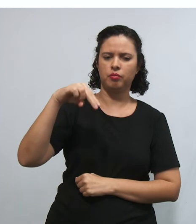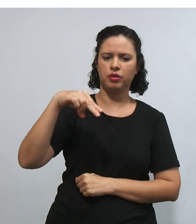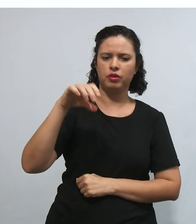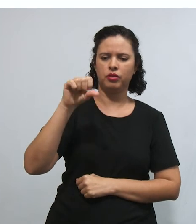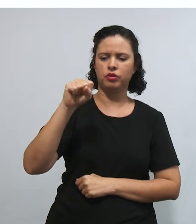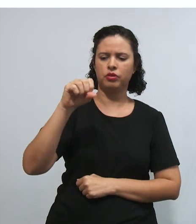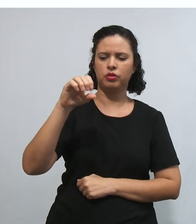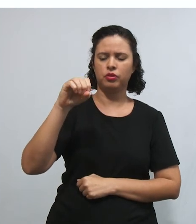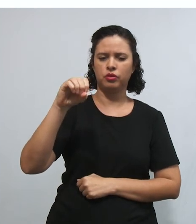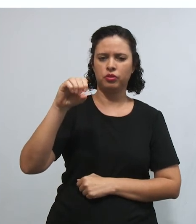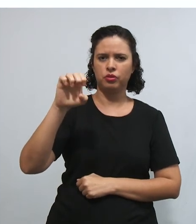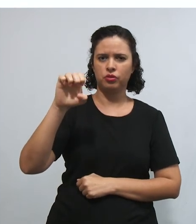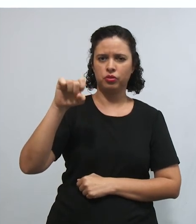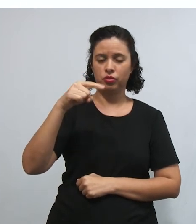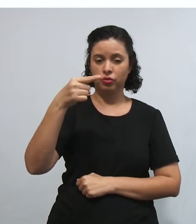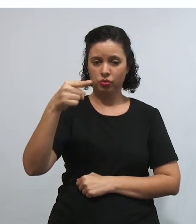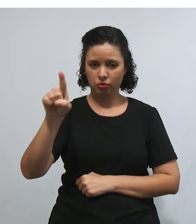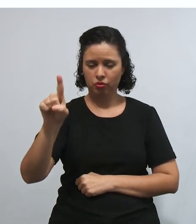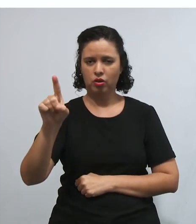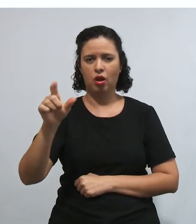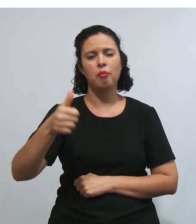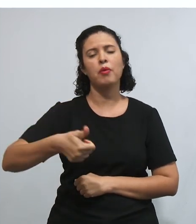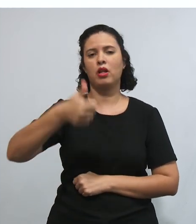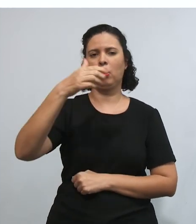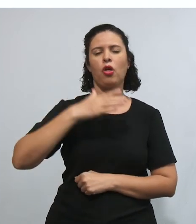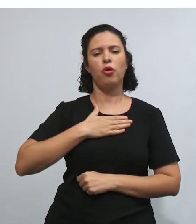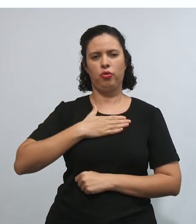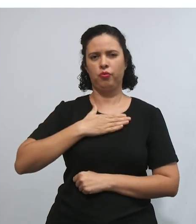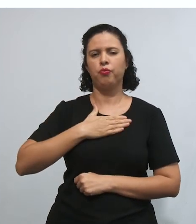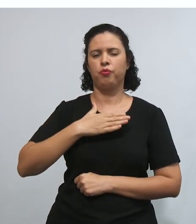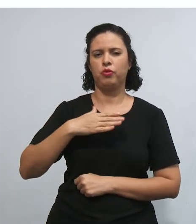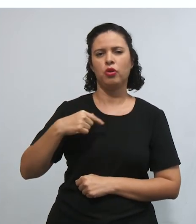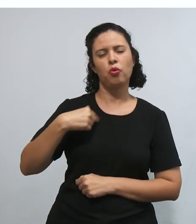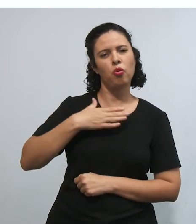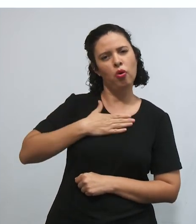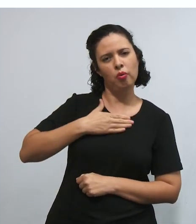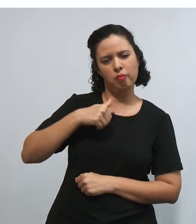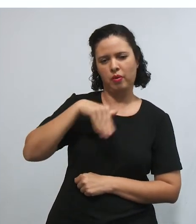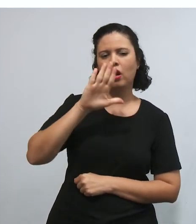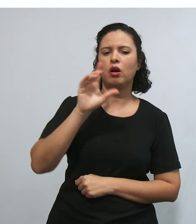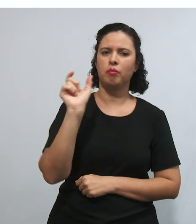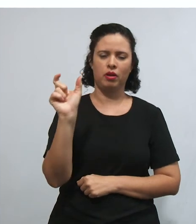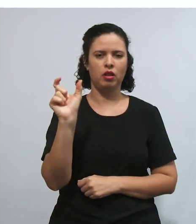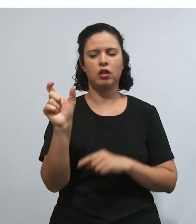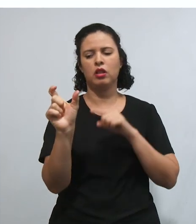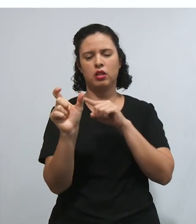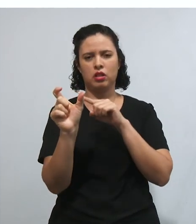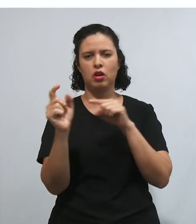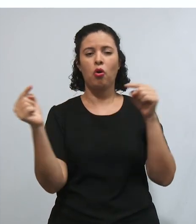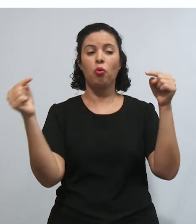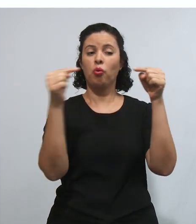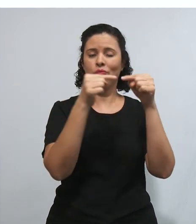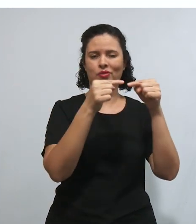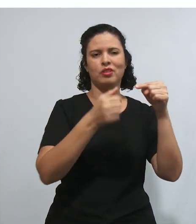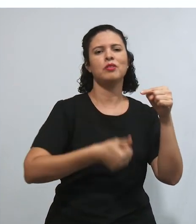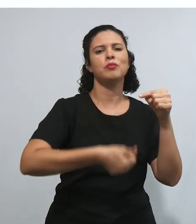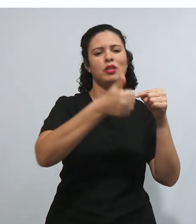nossa doutrina, ela fez um estudo e ela entende que a palavra dimensão, ela se adequa melhor,